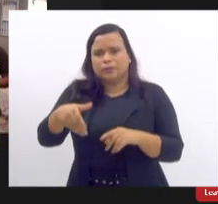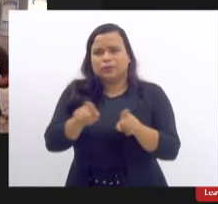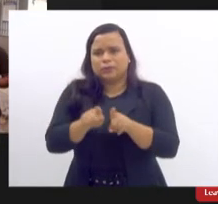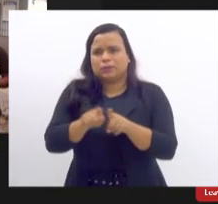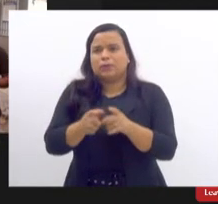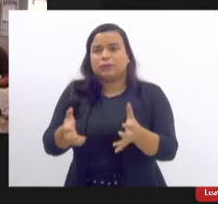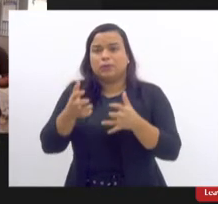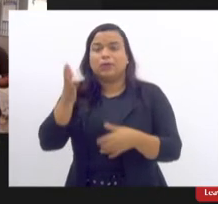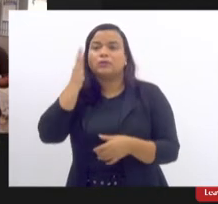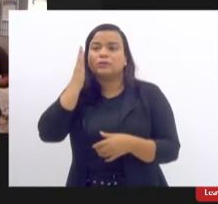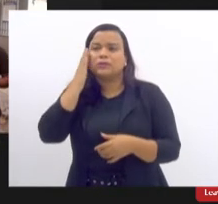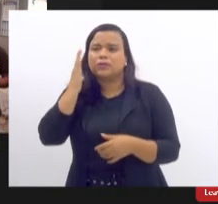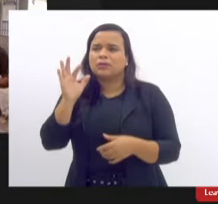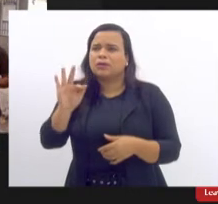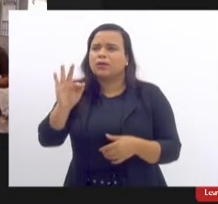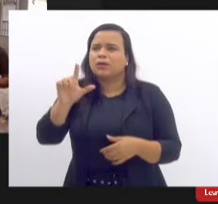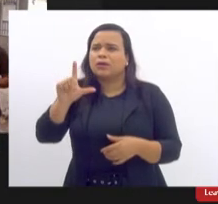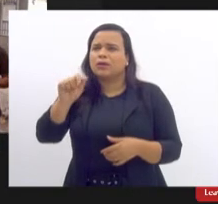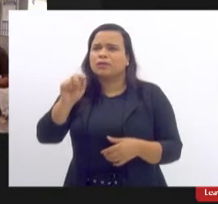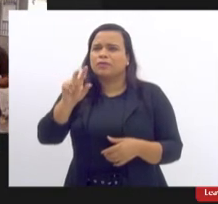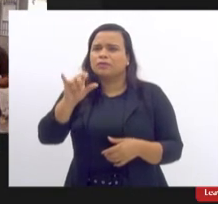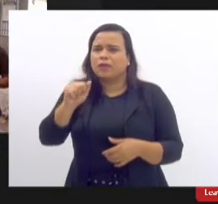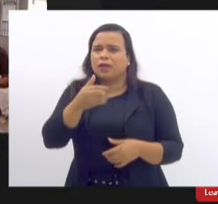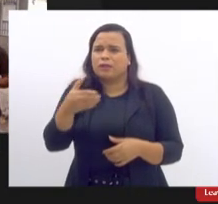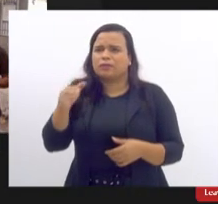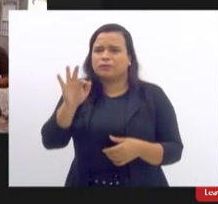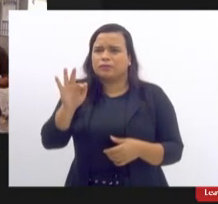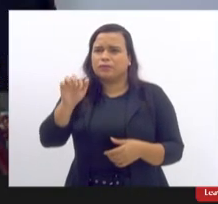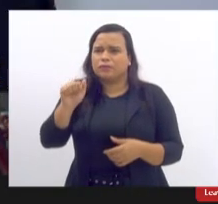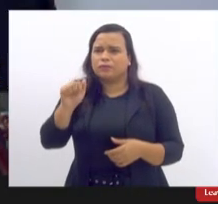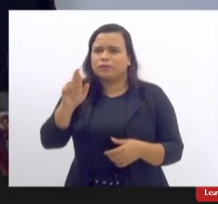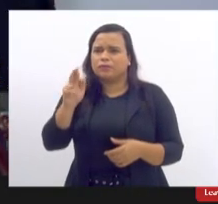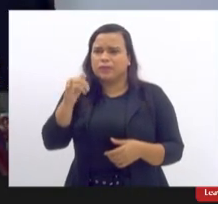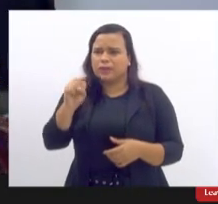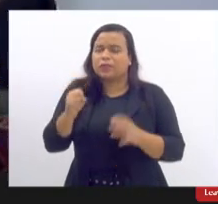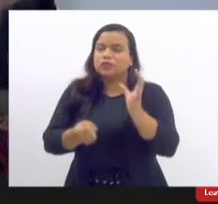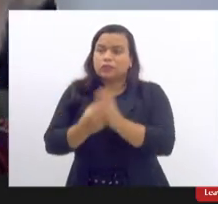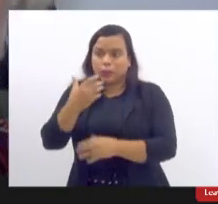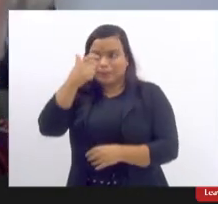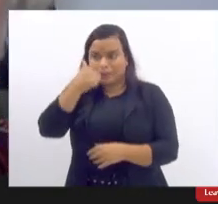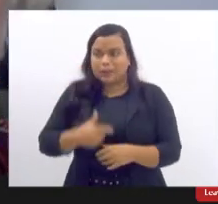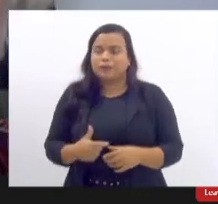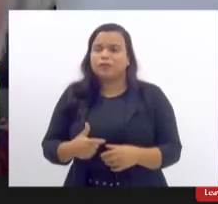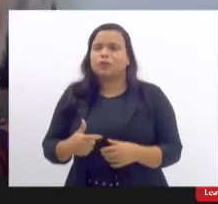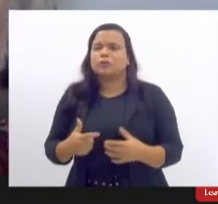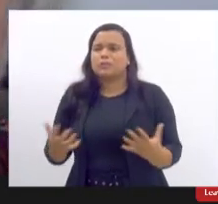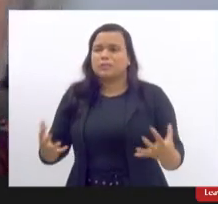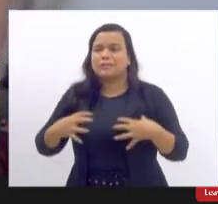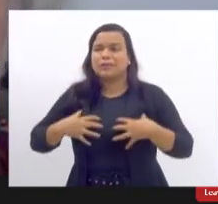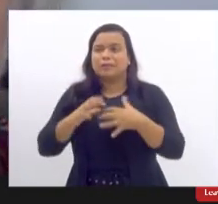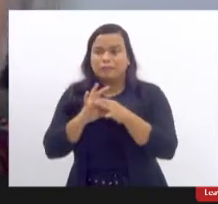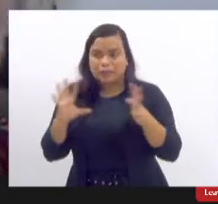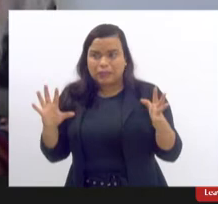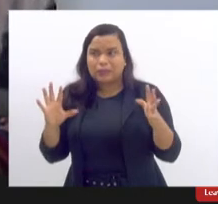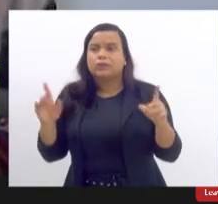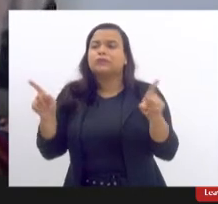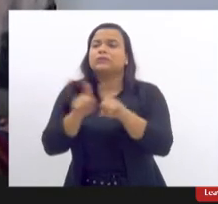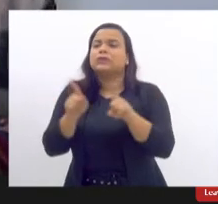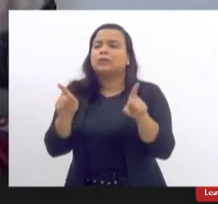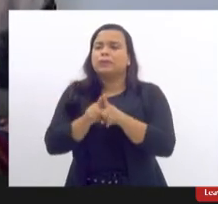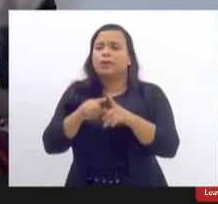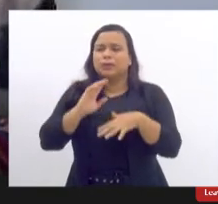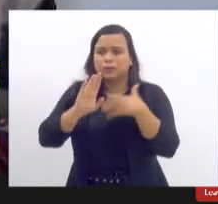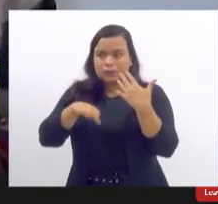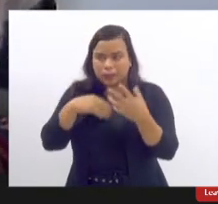ouvir então a Flávia Farias criadora do perfil silicone free e em seguida eu vou